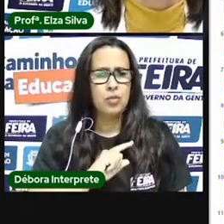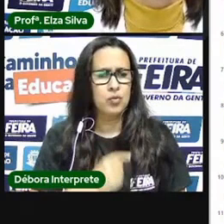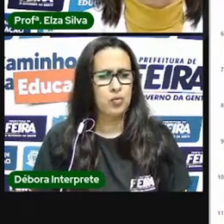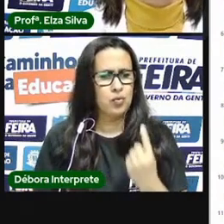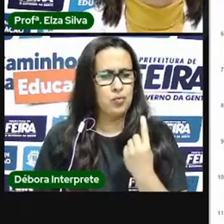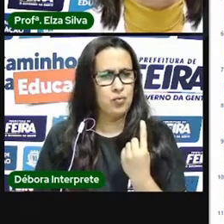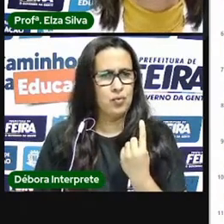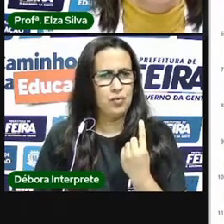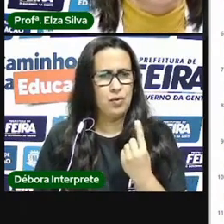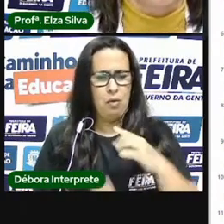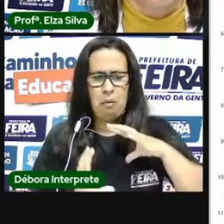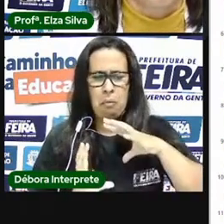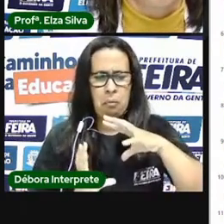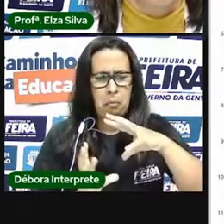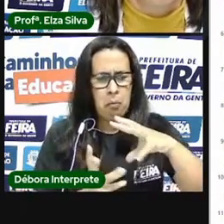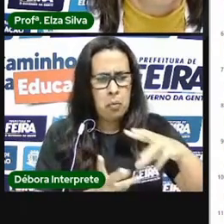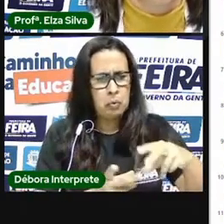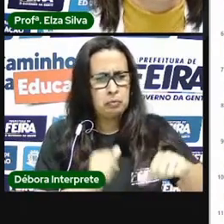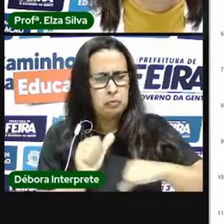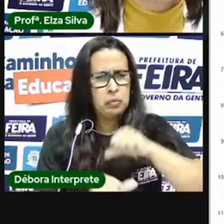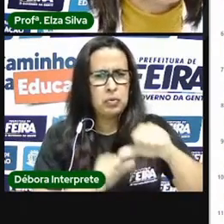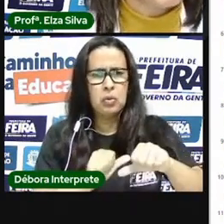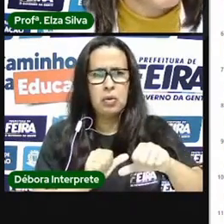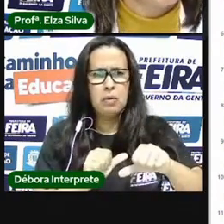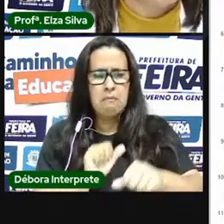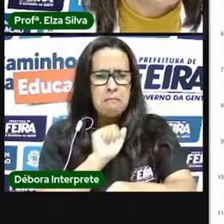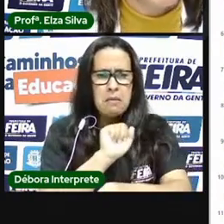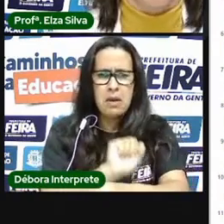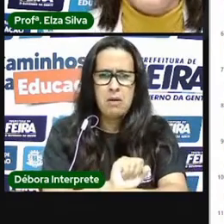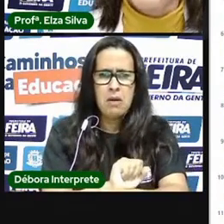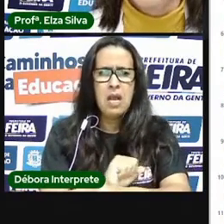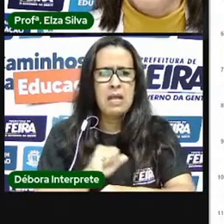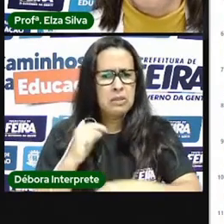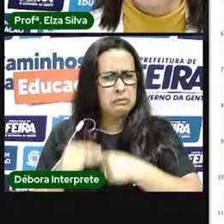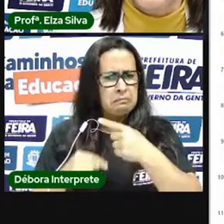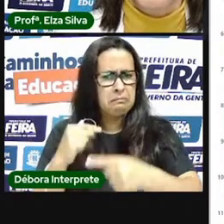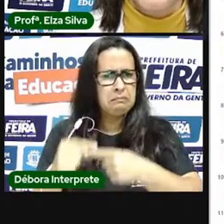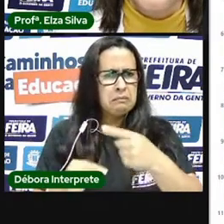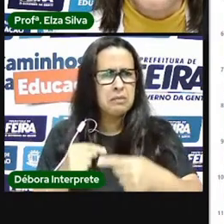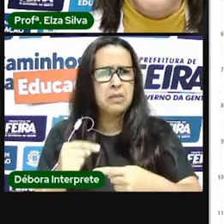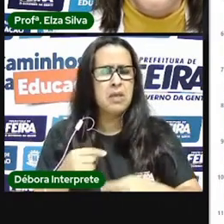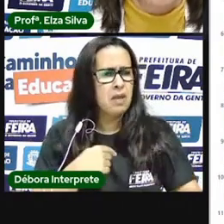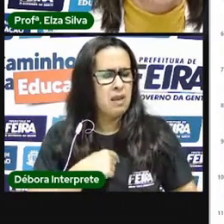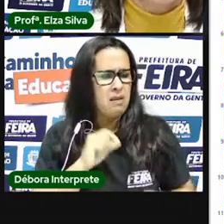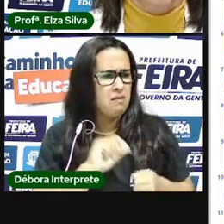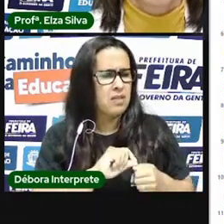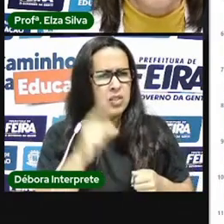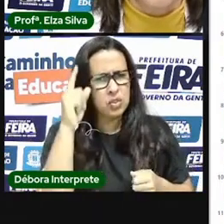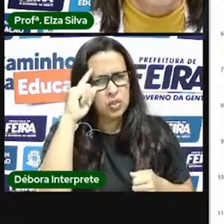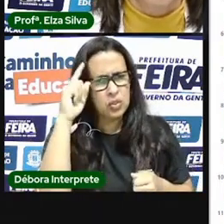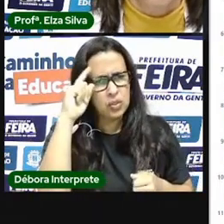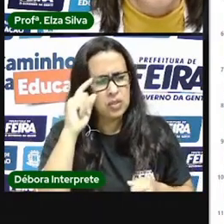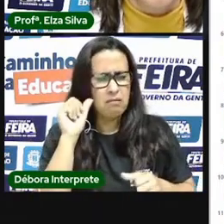O mundo inteiro quase parou. Tudo que era de rotina e eu conhecia no meu dia a dia, então se